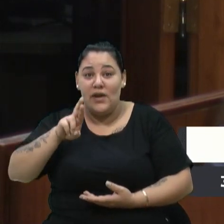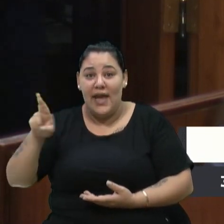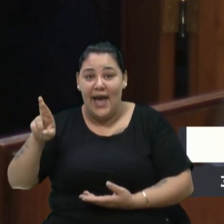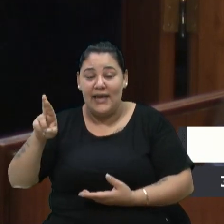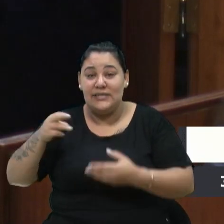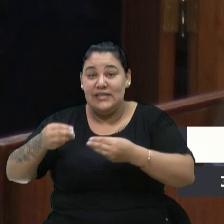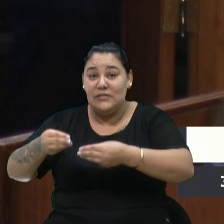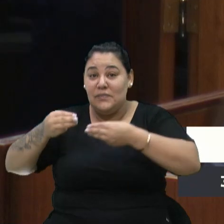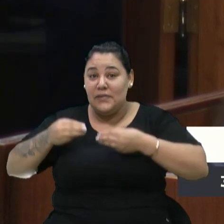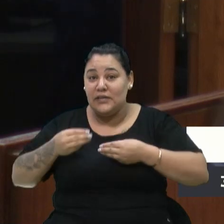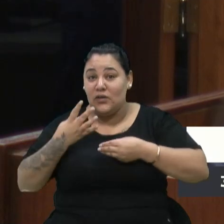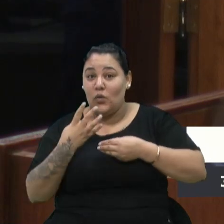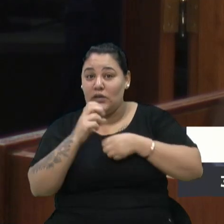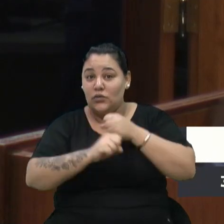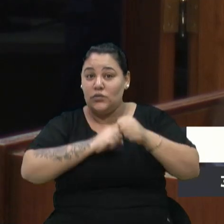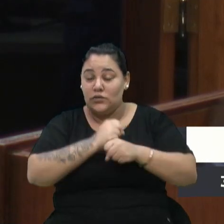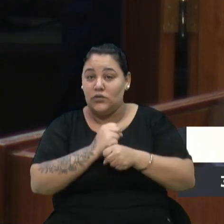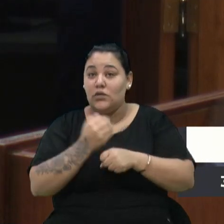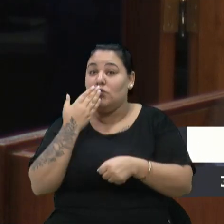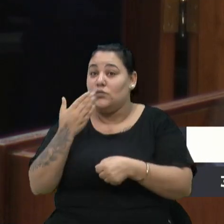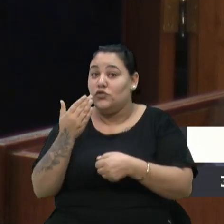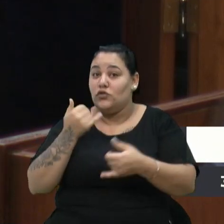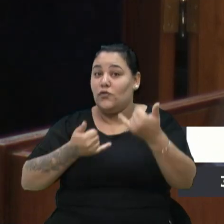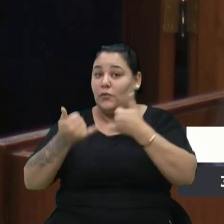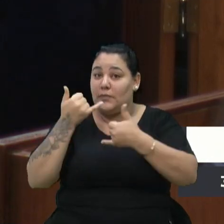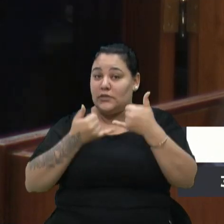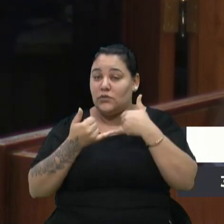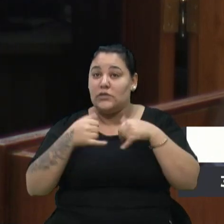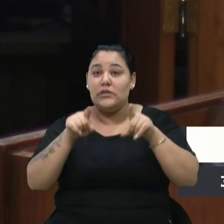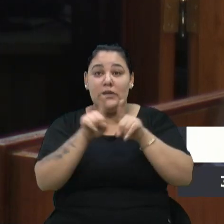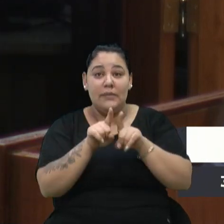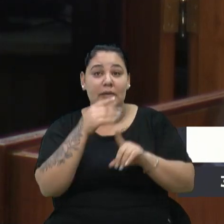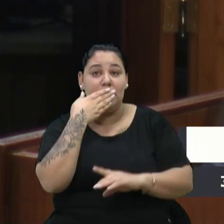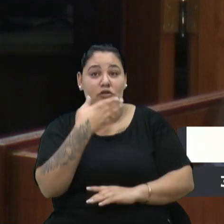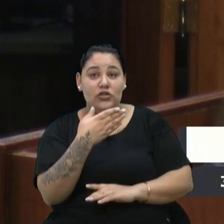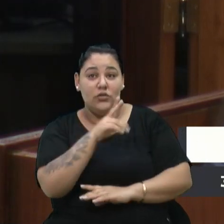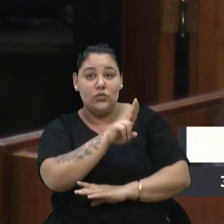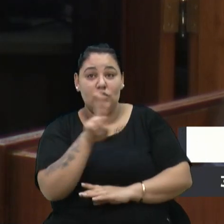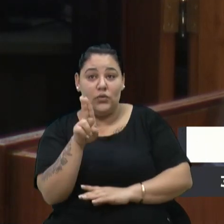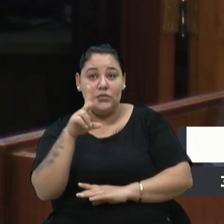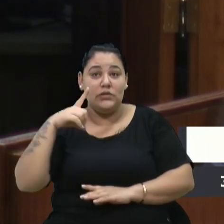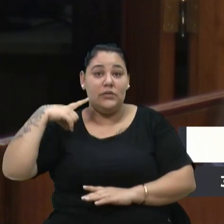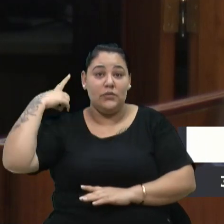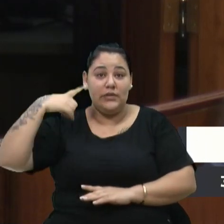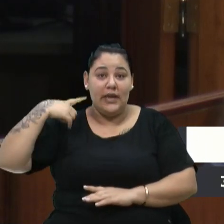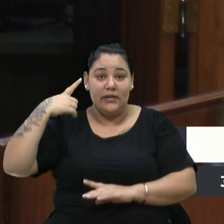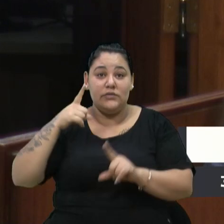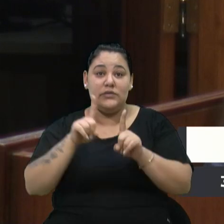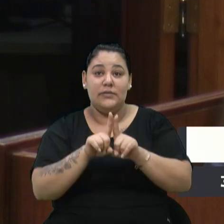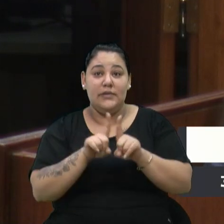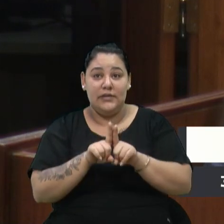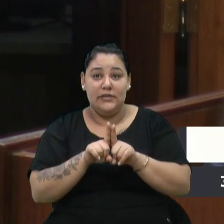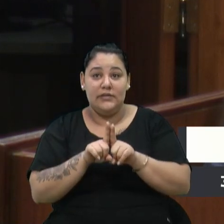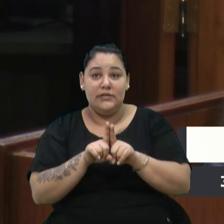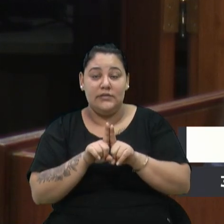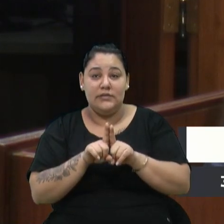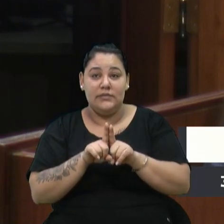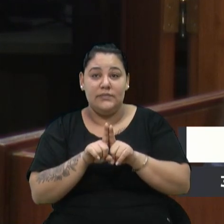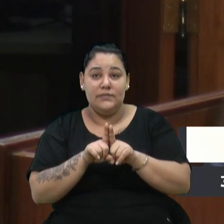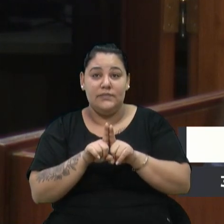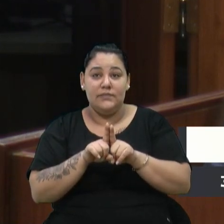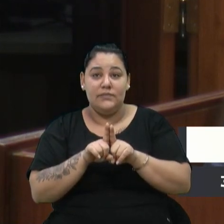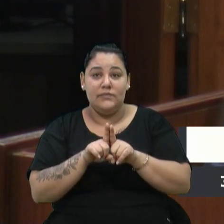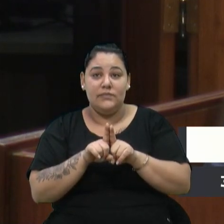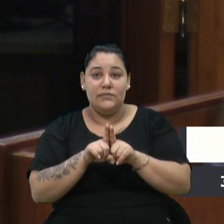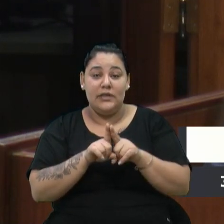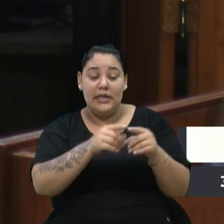O pedido de informações também pedia o nome dos deputados que deram essas emendas, que